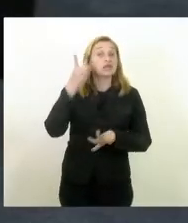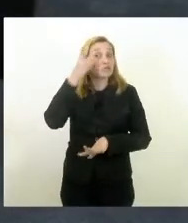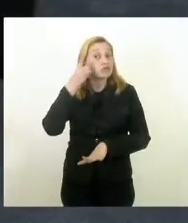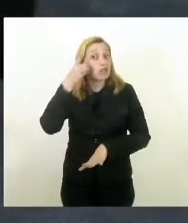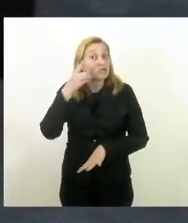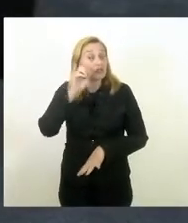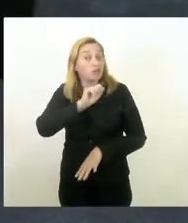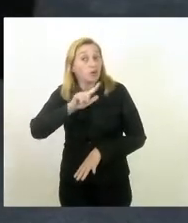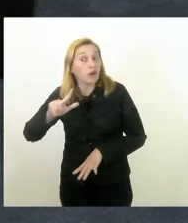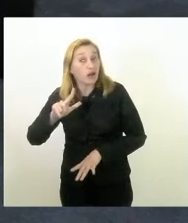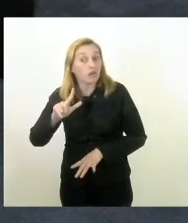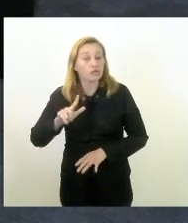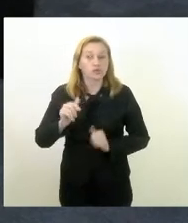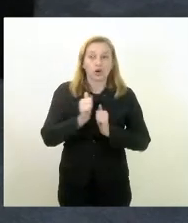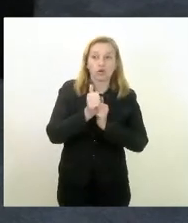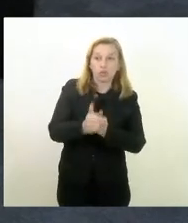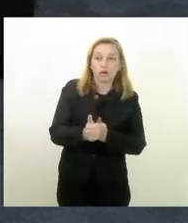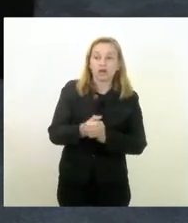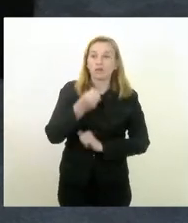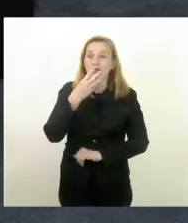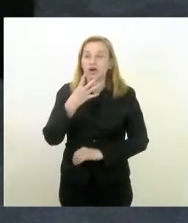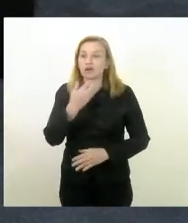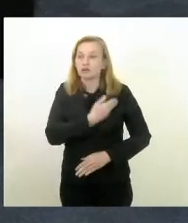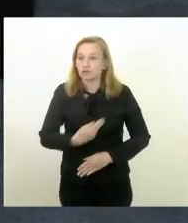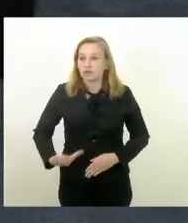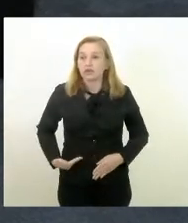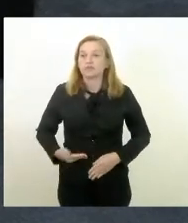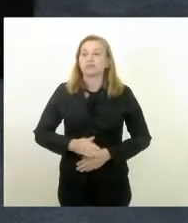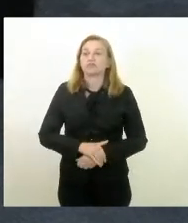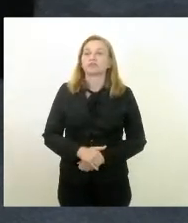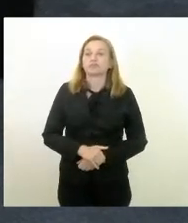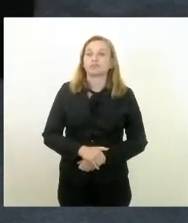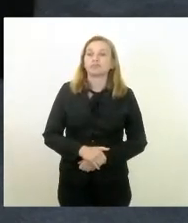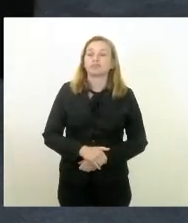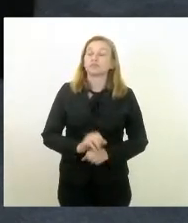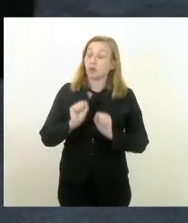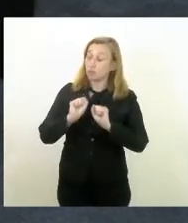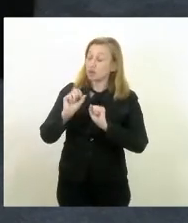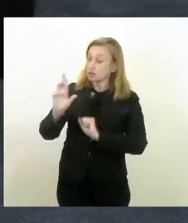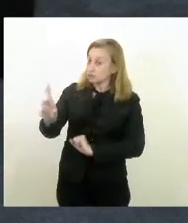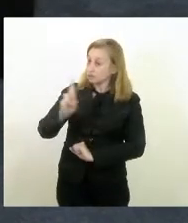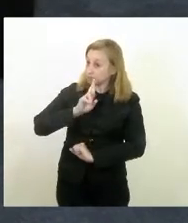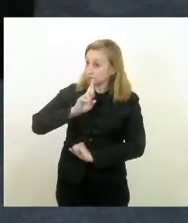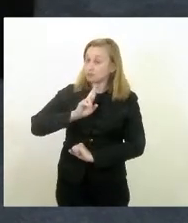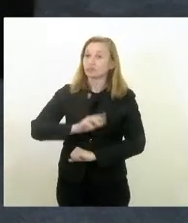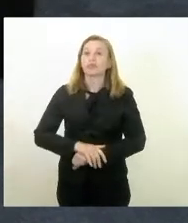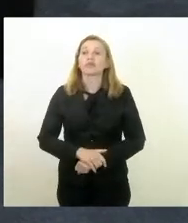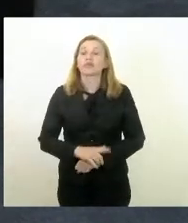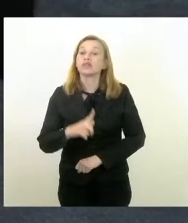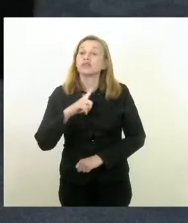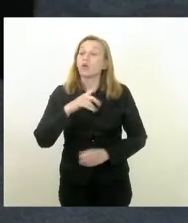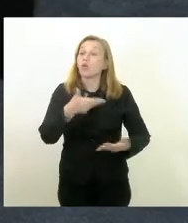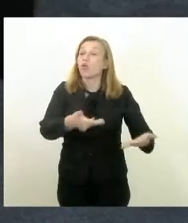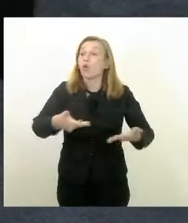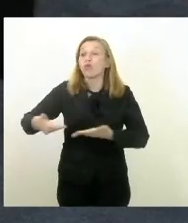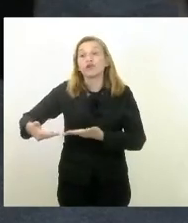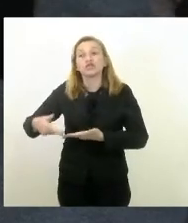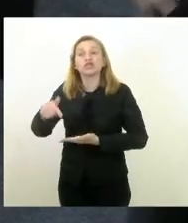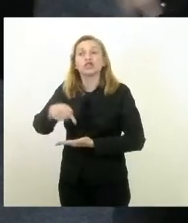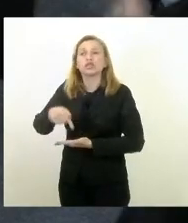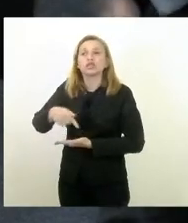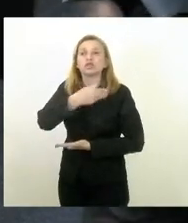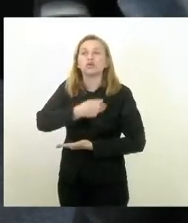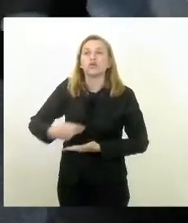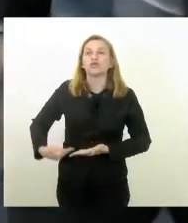Polbel que acompanha bem o governo possa me responder tem aqui um convite o